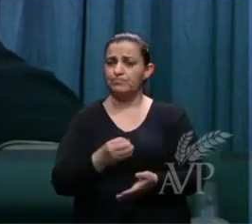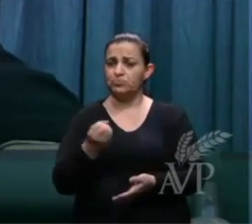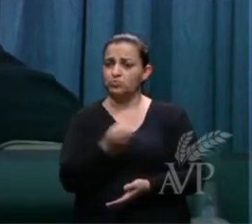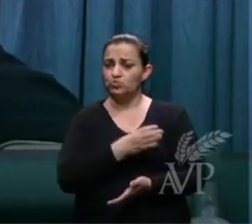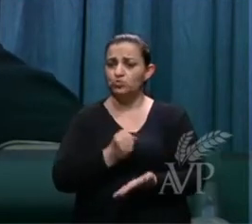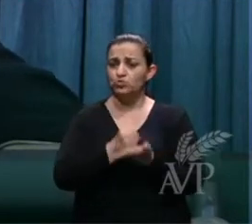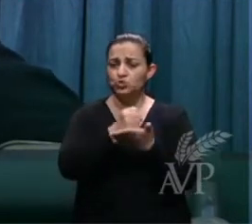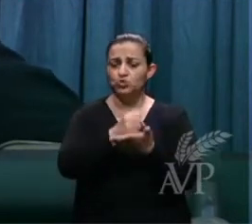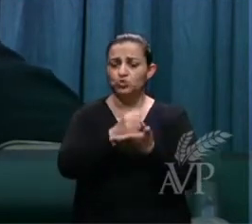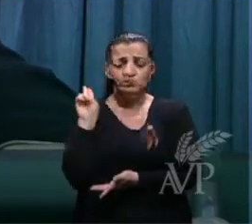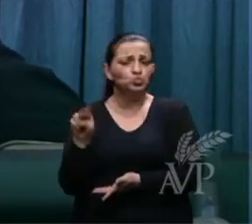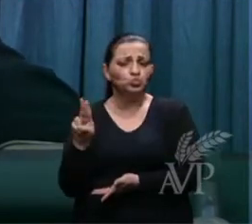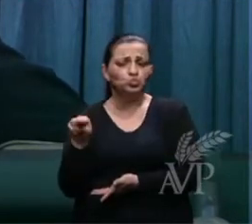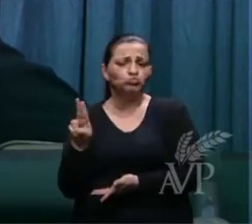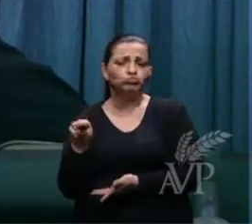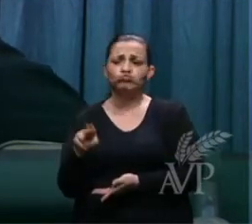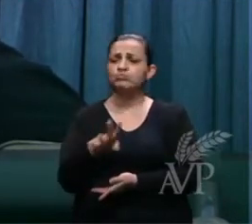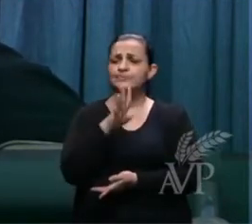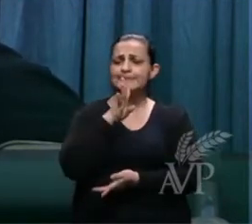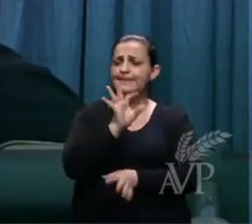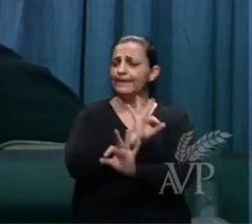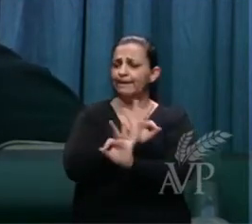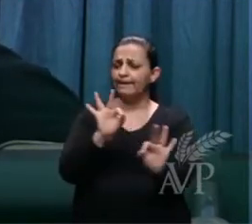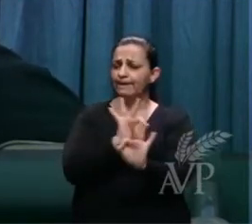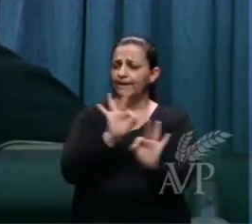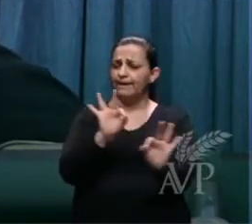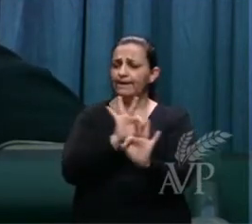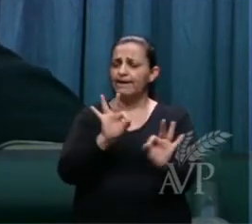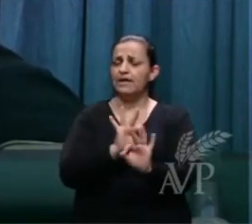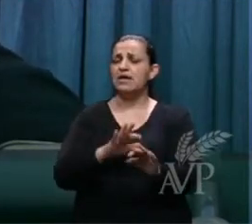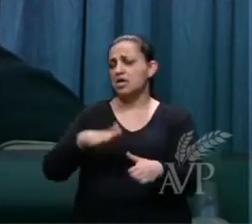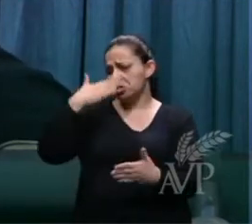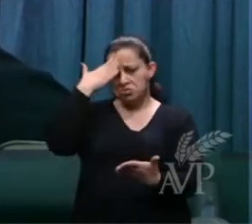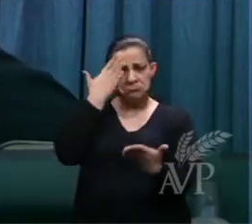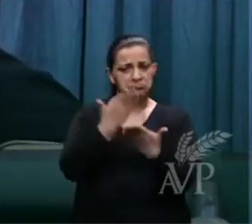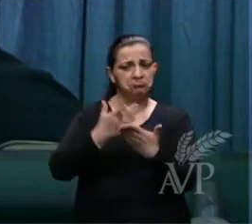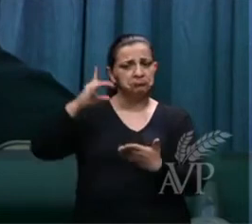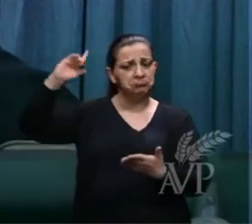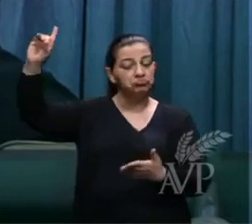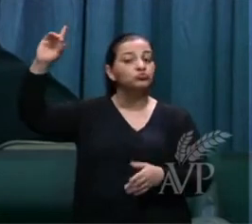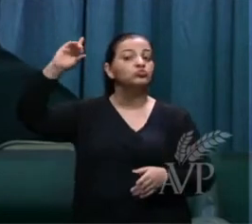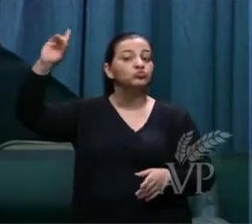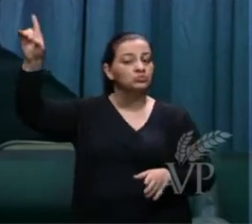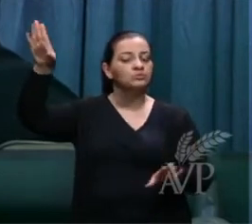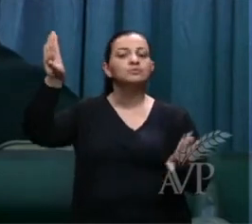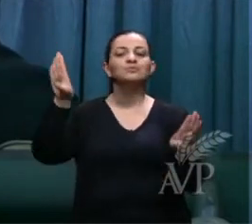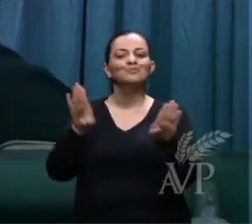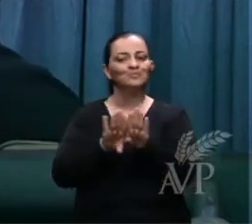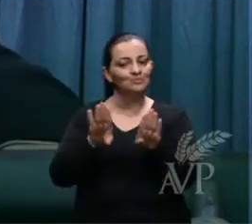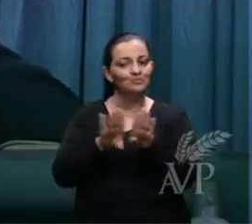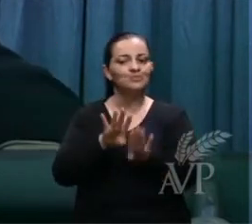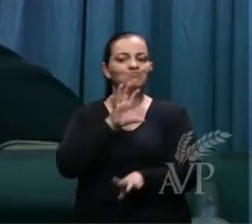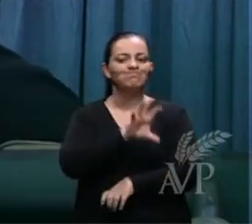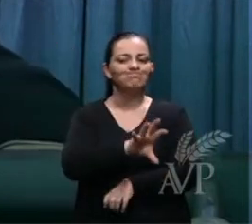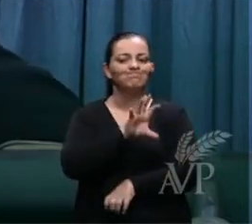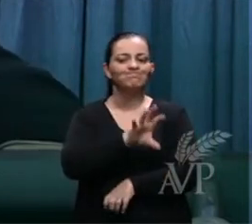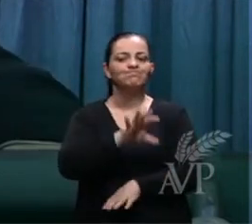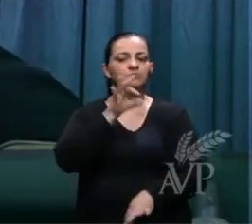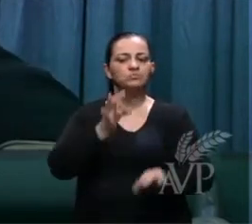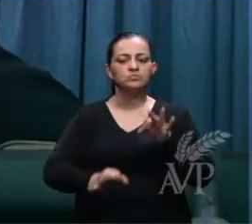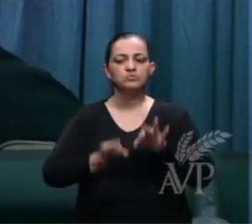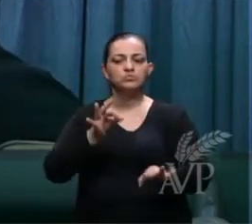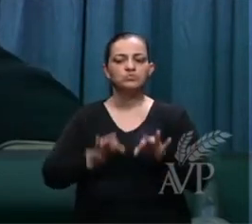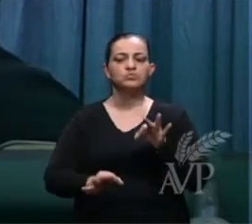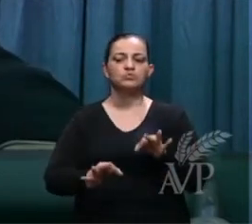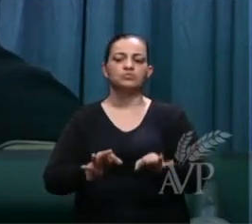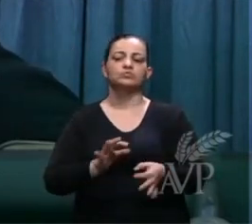nunca conheceram, são pagãos, Deus também tem uma forma de julgá